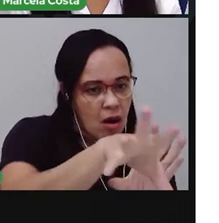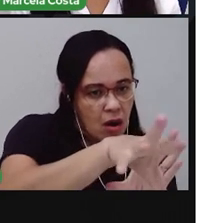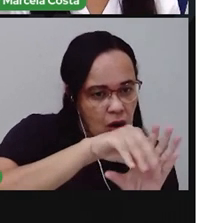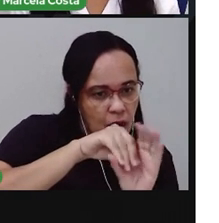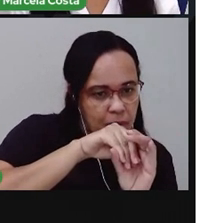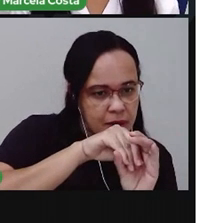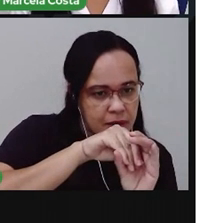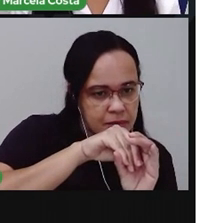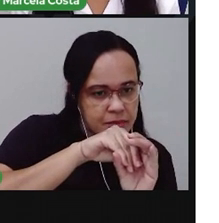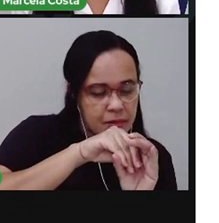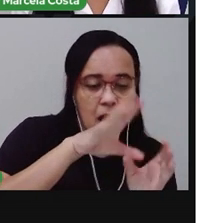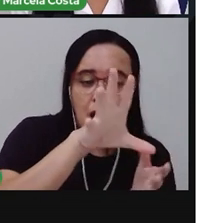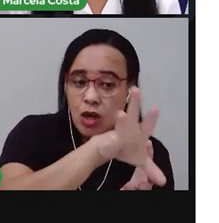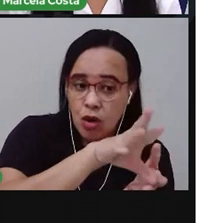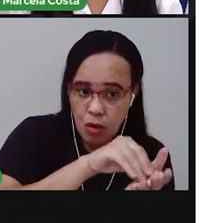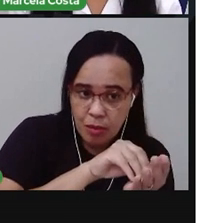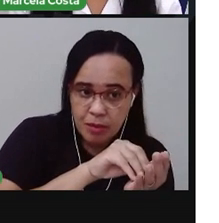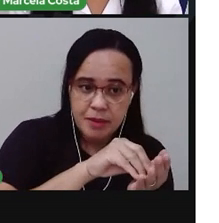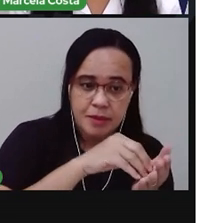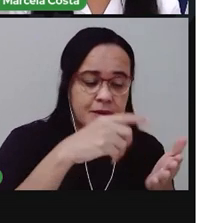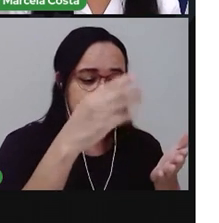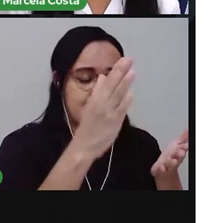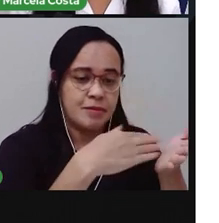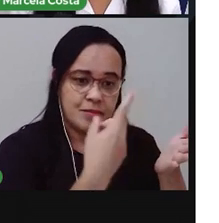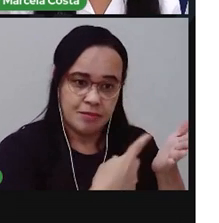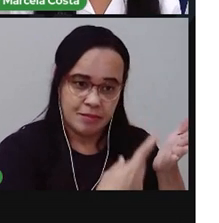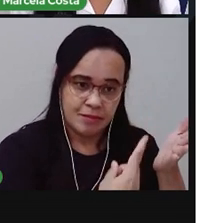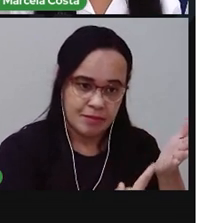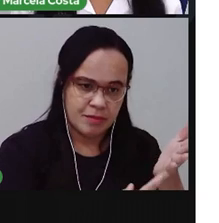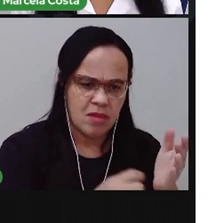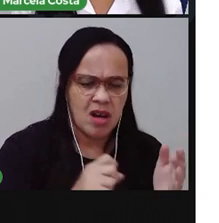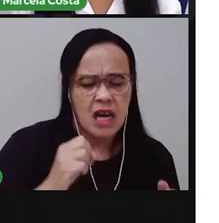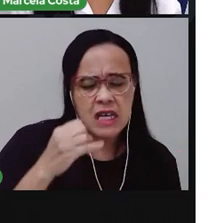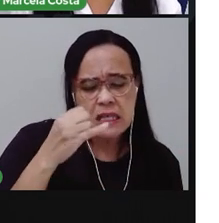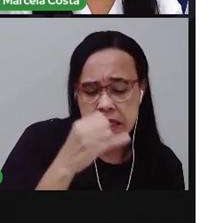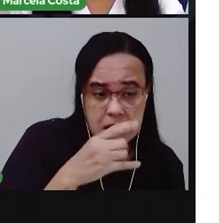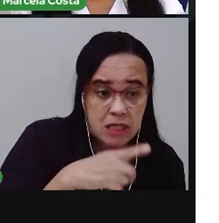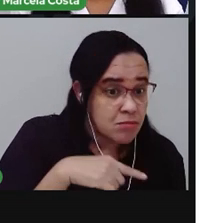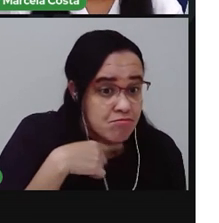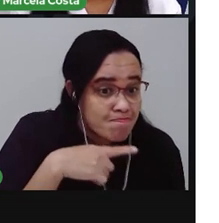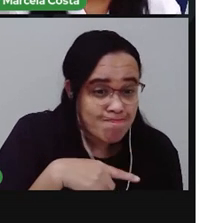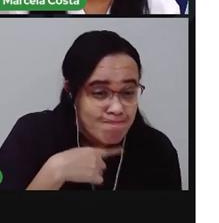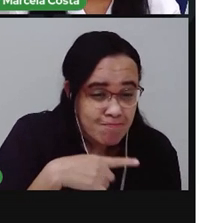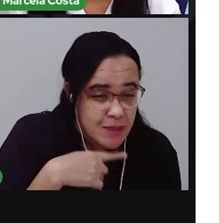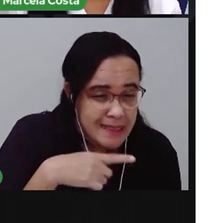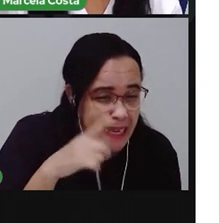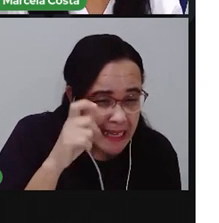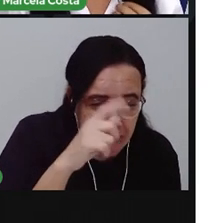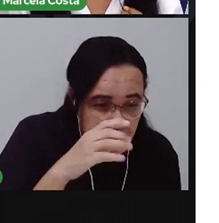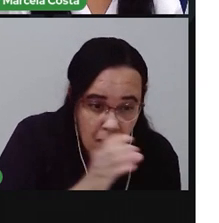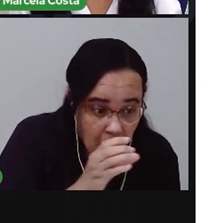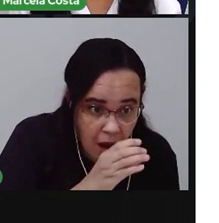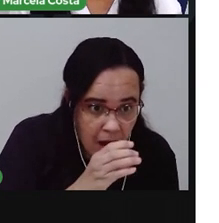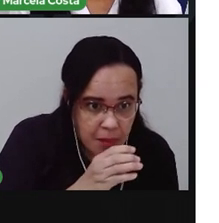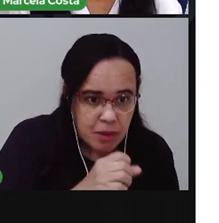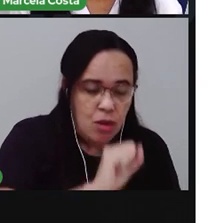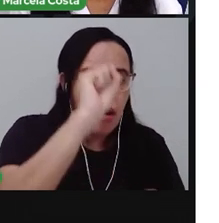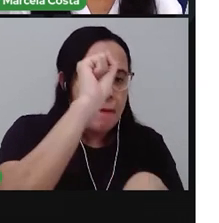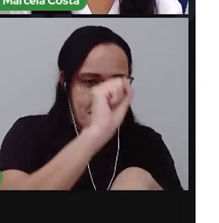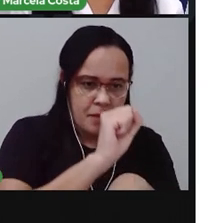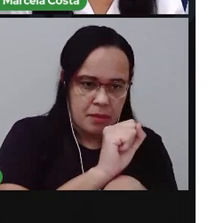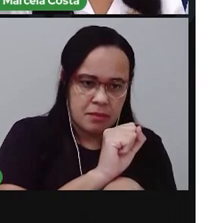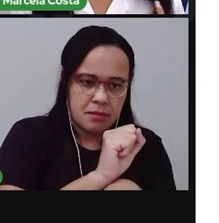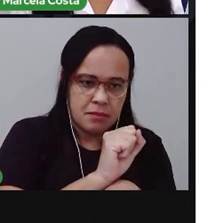aí no seu caderno, tá bom? Se você tiver dificuldade de fazer isso, achar que tá indo muito rápido, pausa o